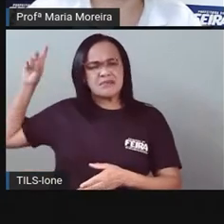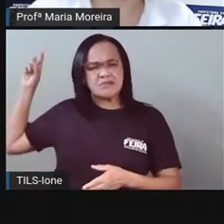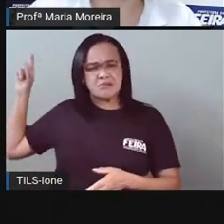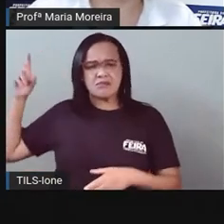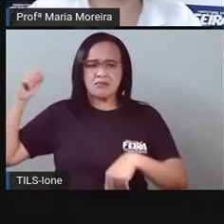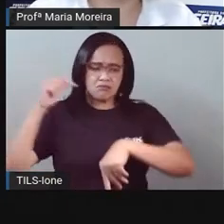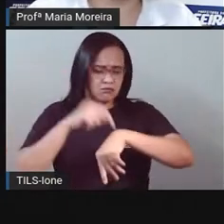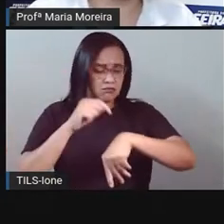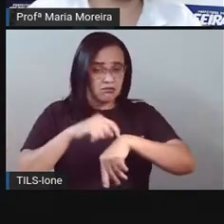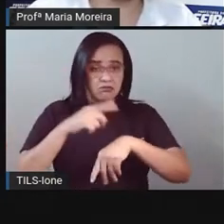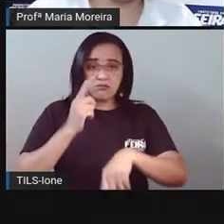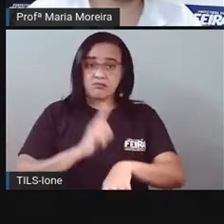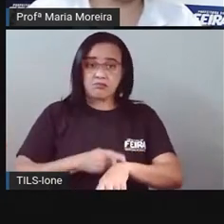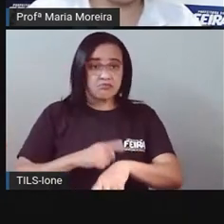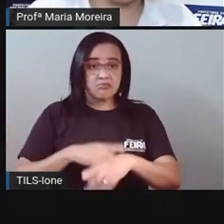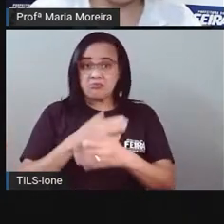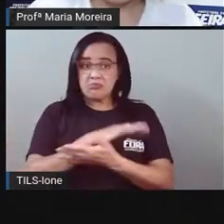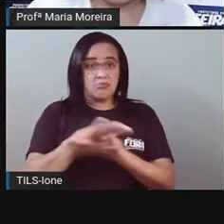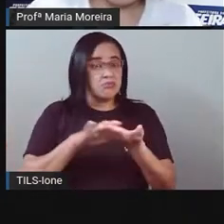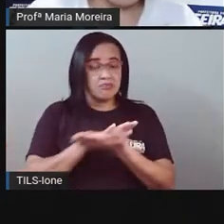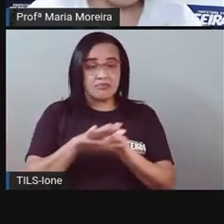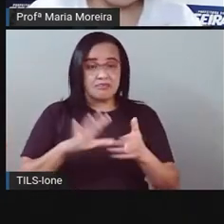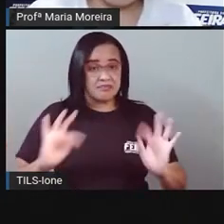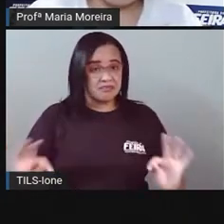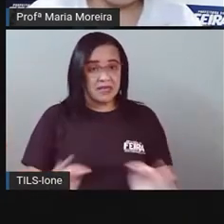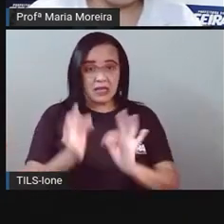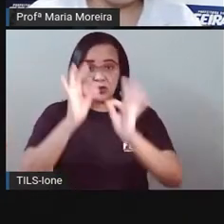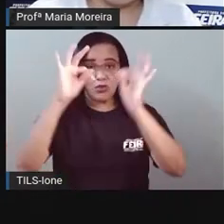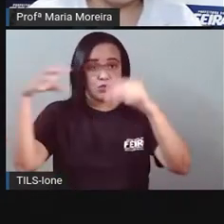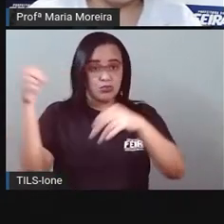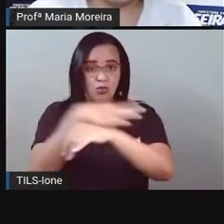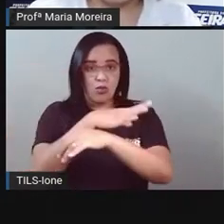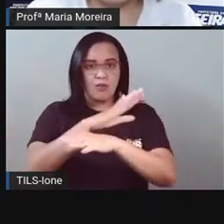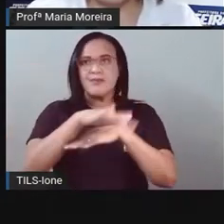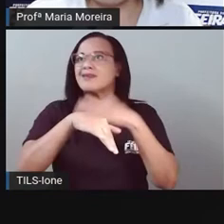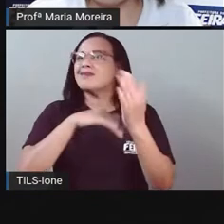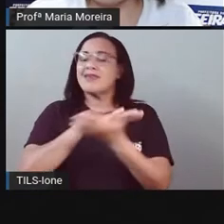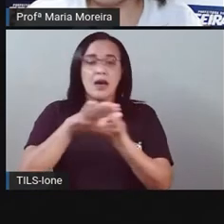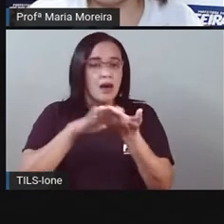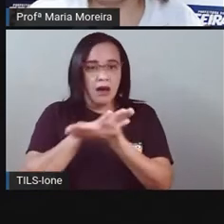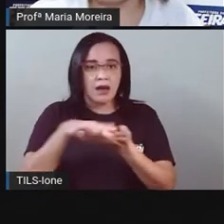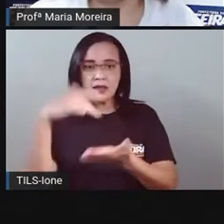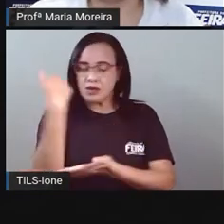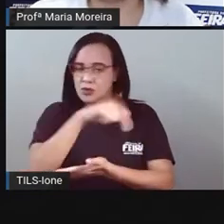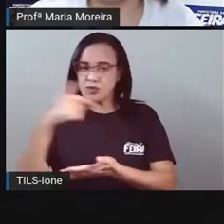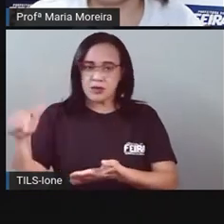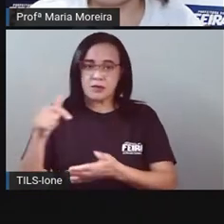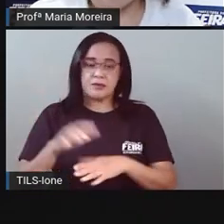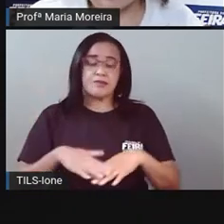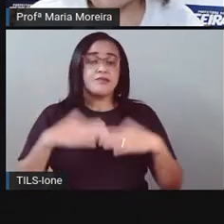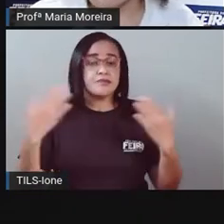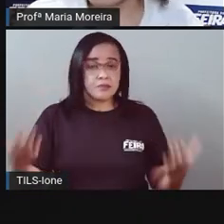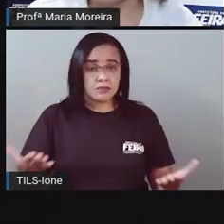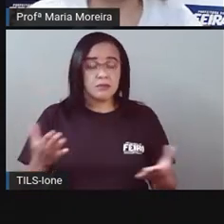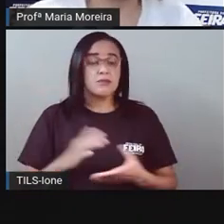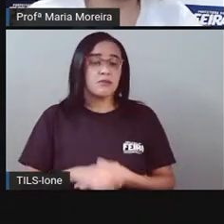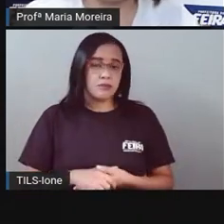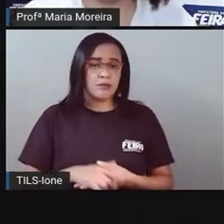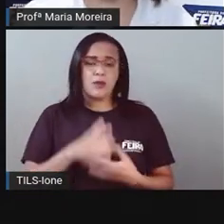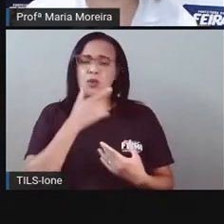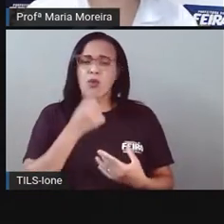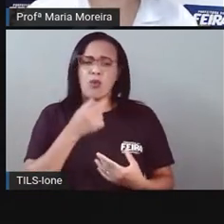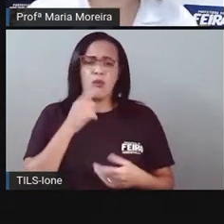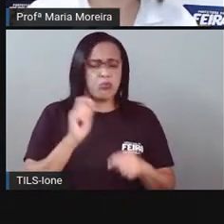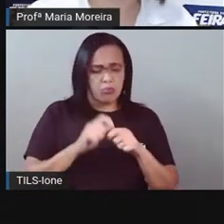nem essas tecnologias mais atuais que temos aí para medir o tempo. Bom, e aí como era que o homem fazia? Você já